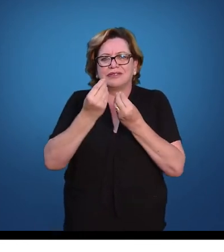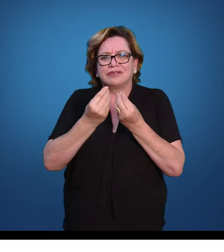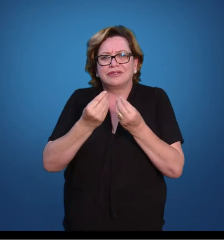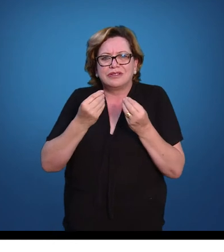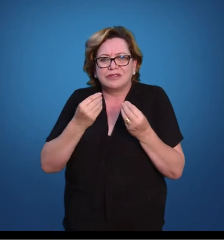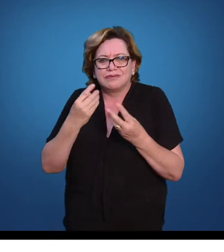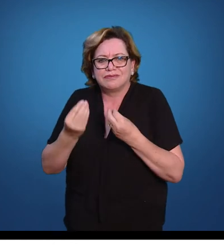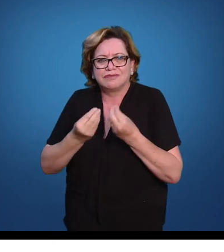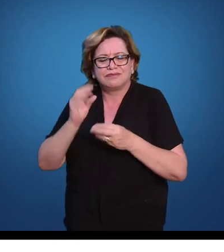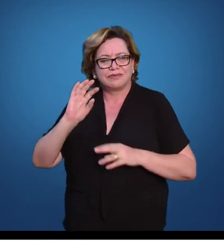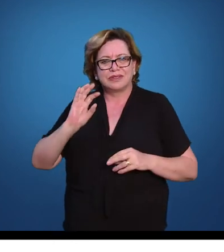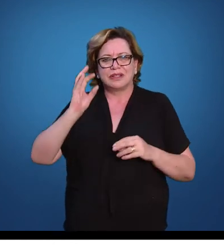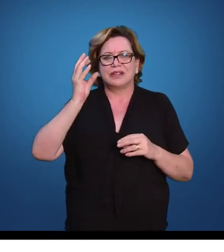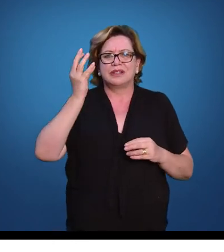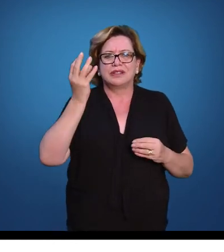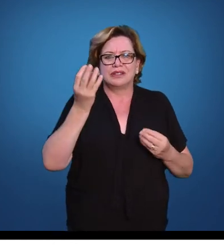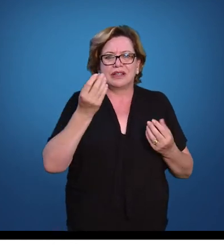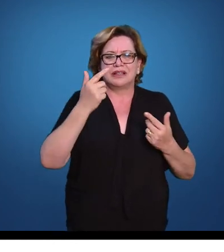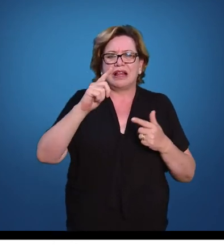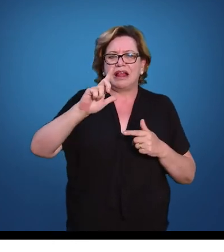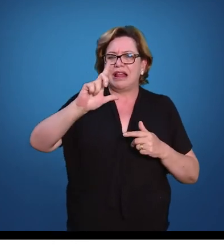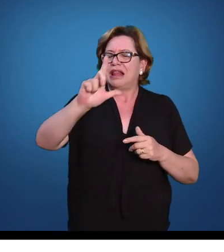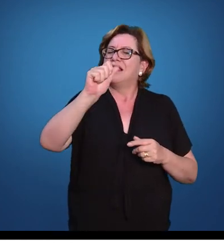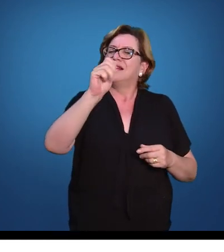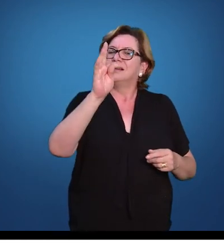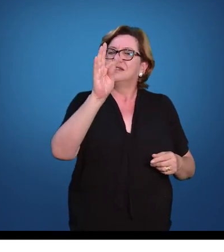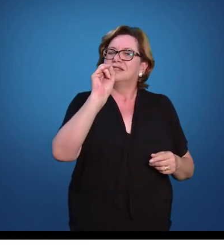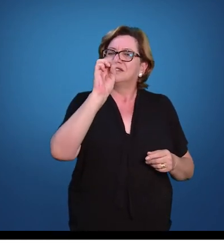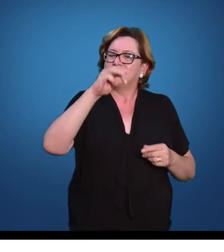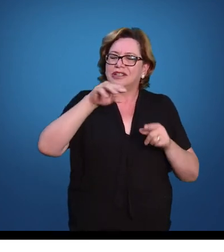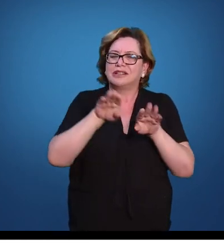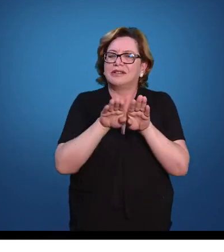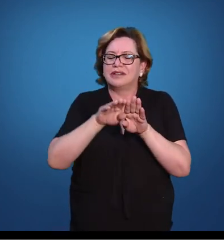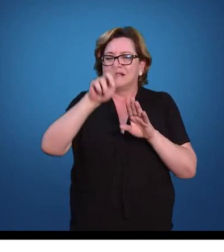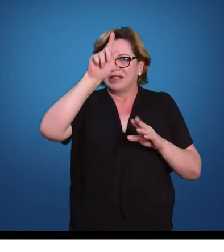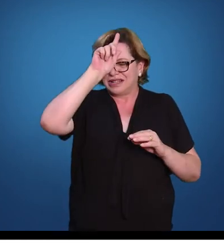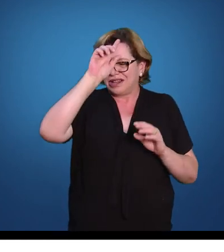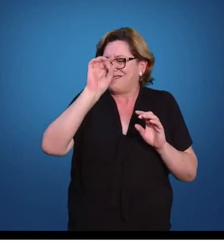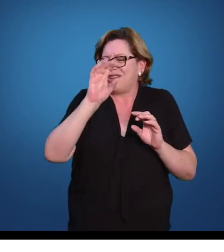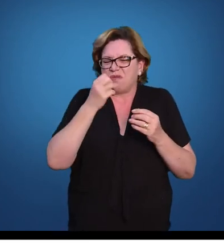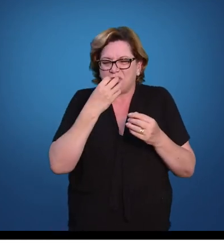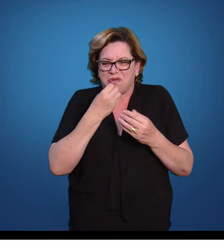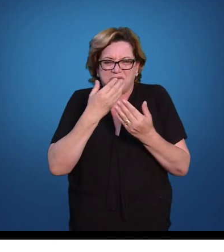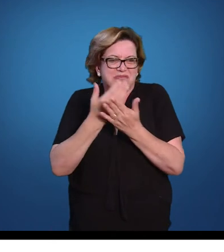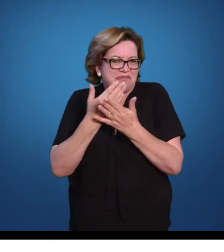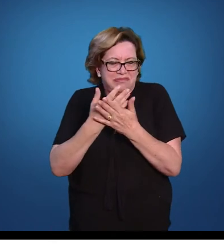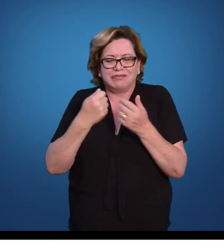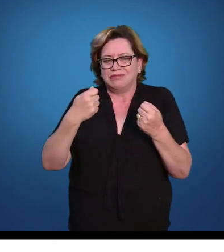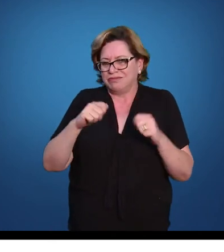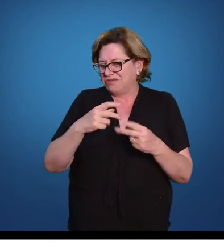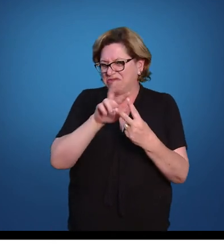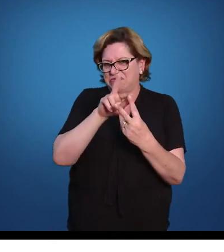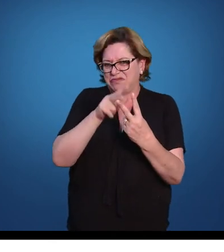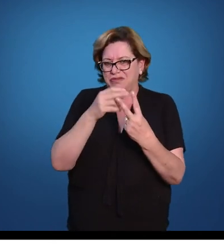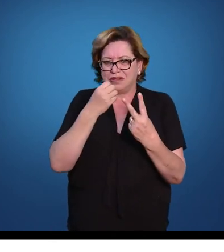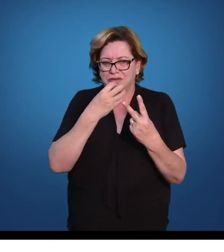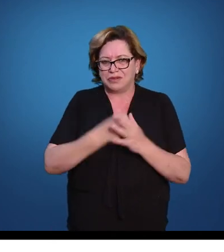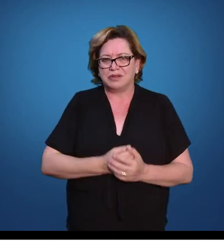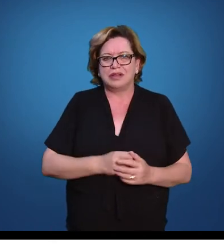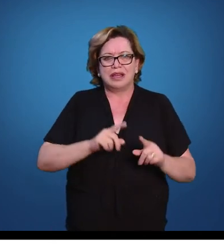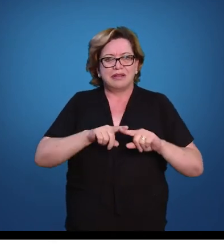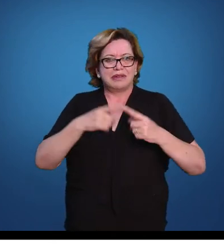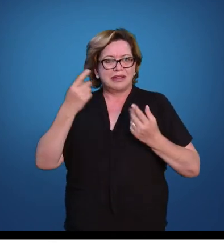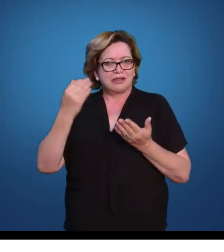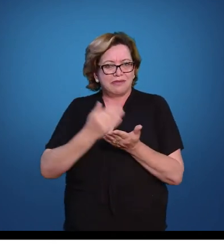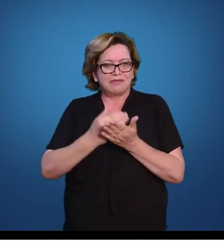esses encontros que se davam a partir dessas línguas, é que eram suficientes para serem analisadas e estudadas. Ora, foi